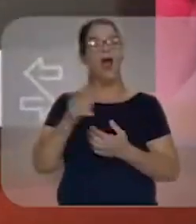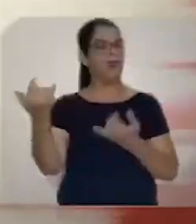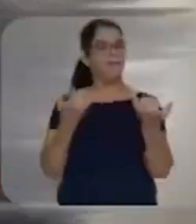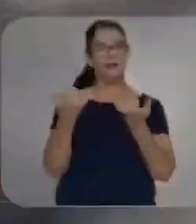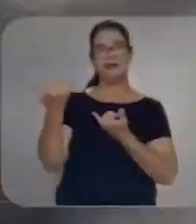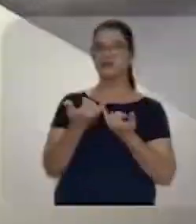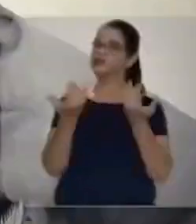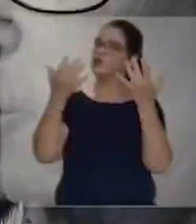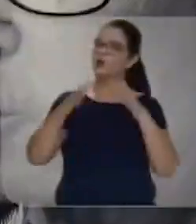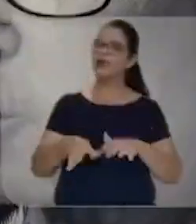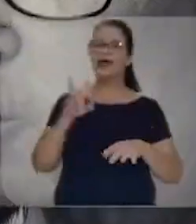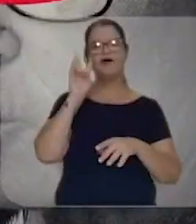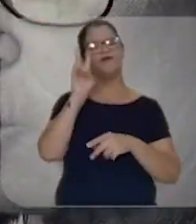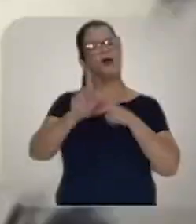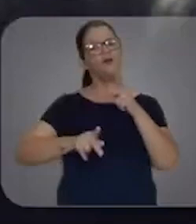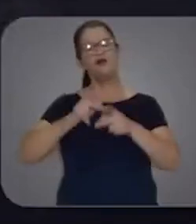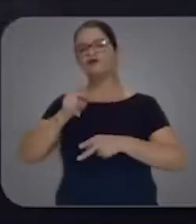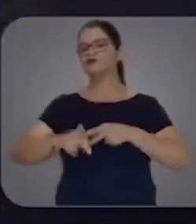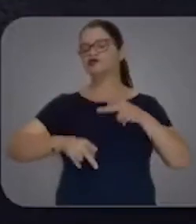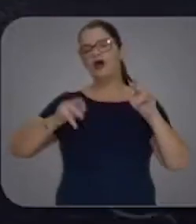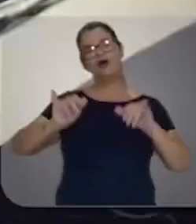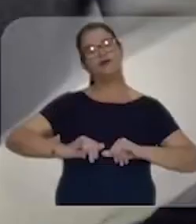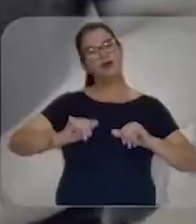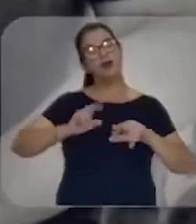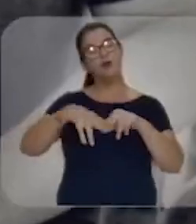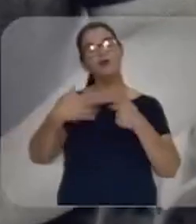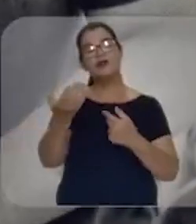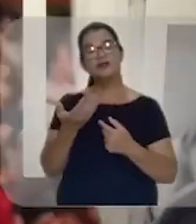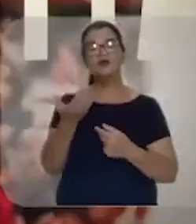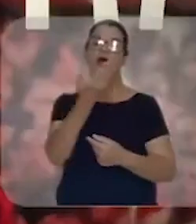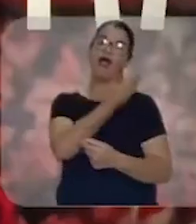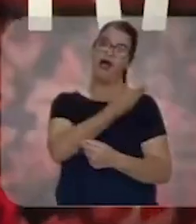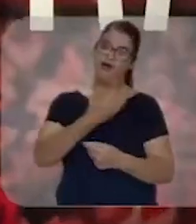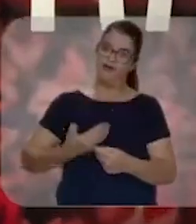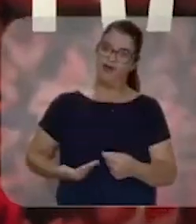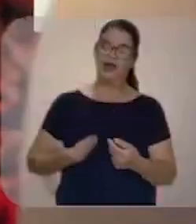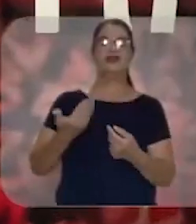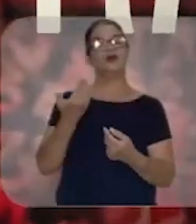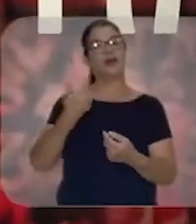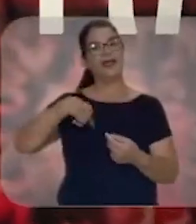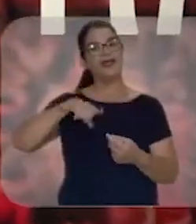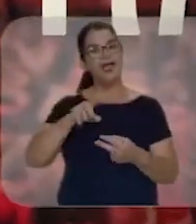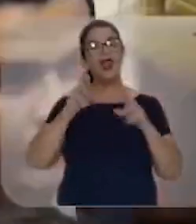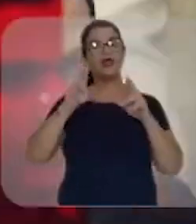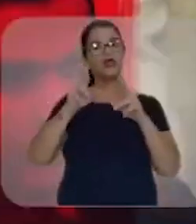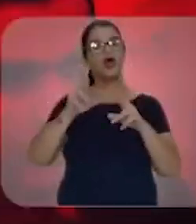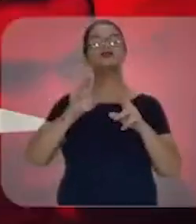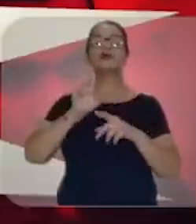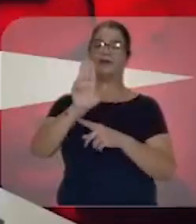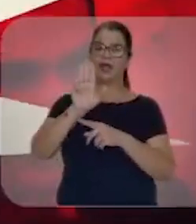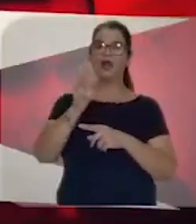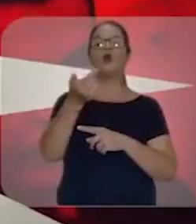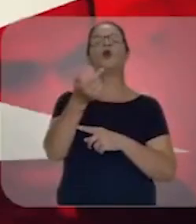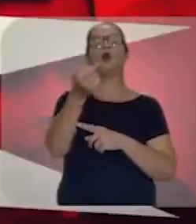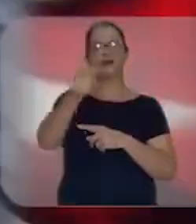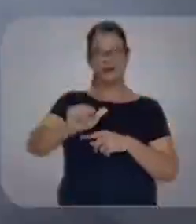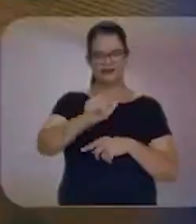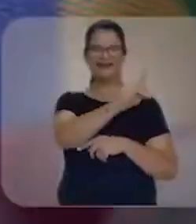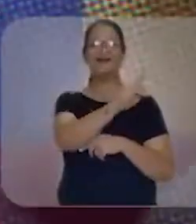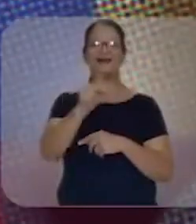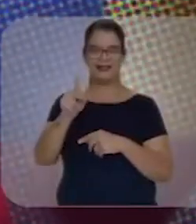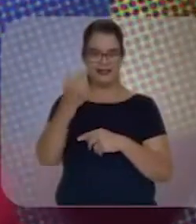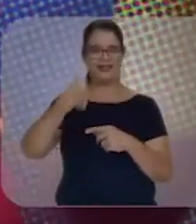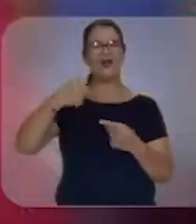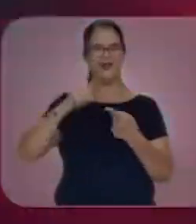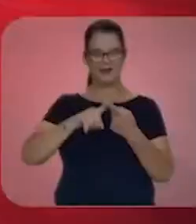Ela me diz que não quer mais ver o povo sofrendo, por isso que é ser governadora. E ela torce para a lua ser presidente de